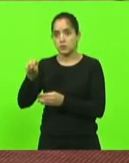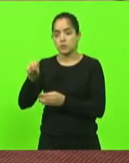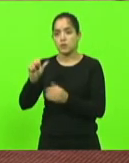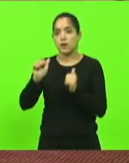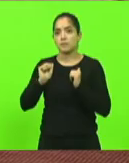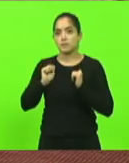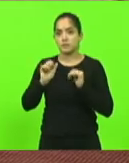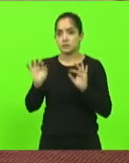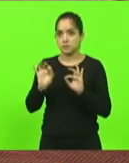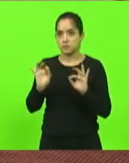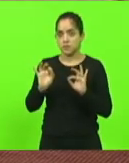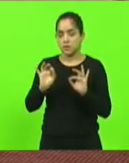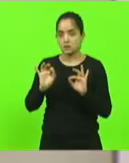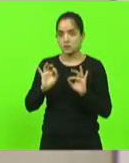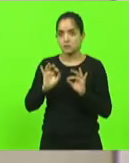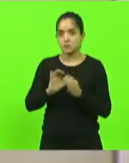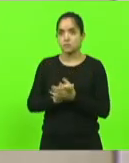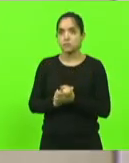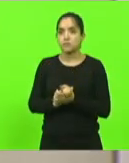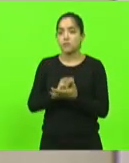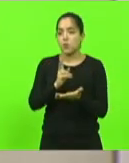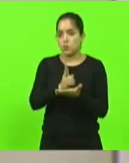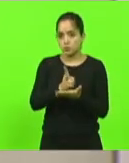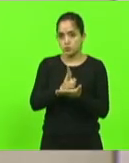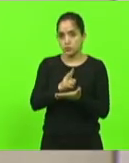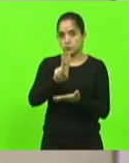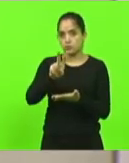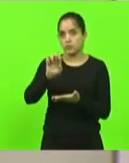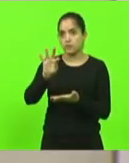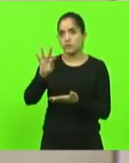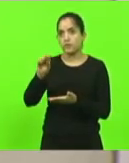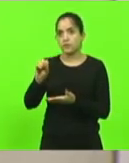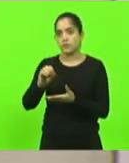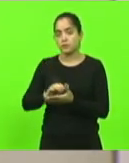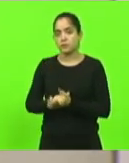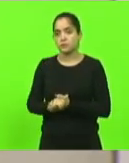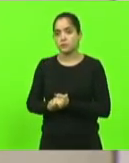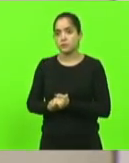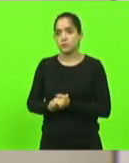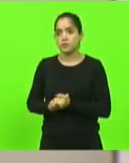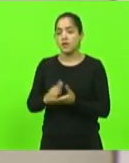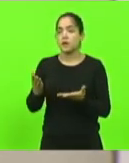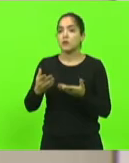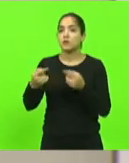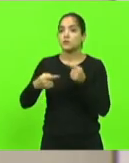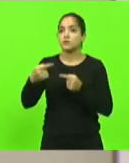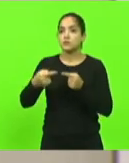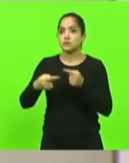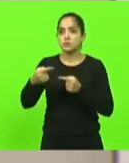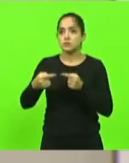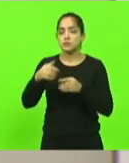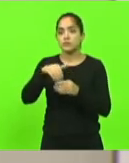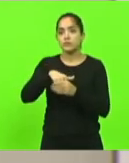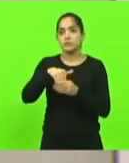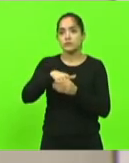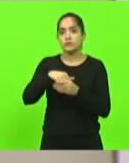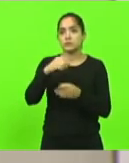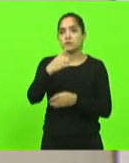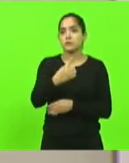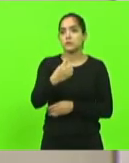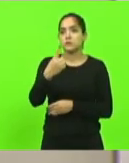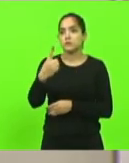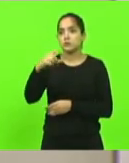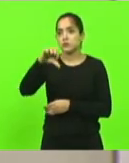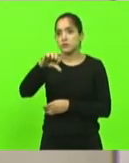nenhuma abstenção, está mantido o veto. Discussão e votação em turno único do projeto de lei 193